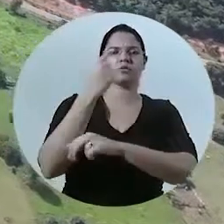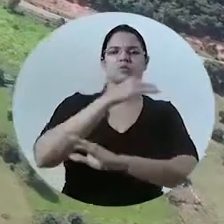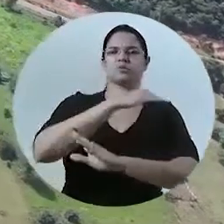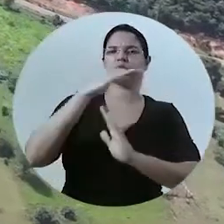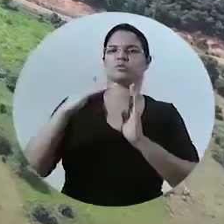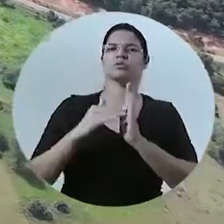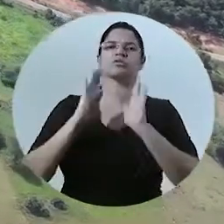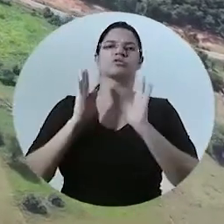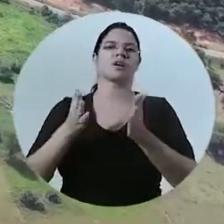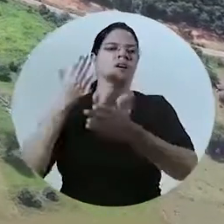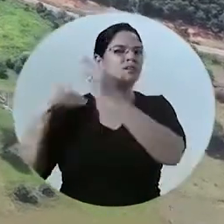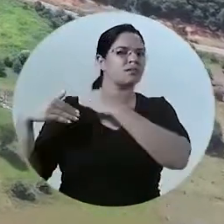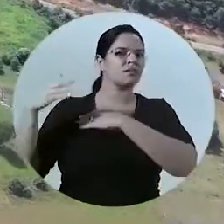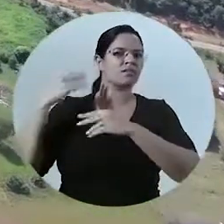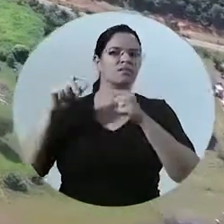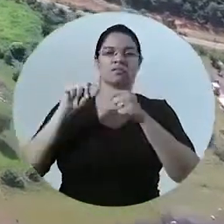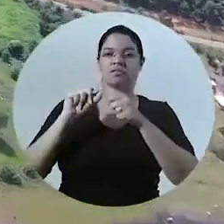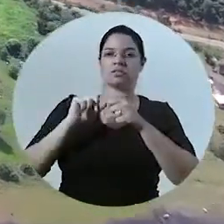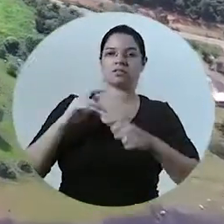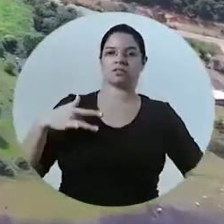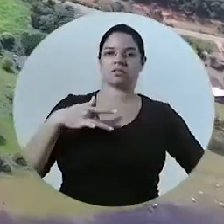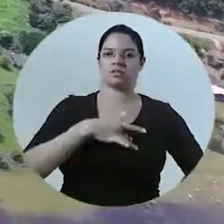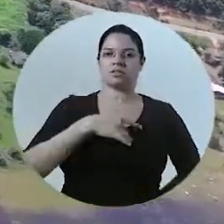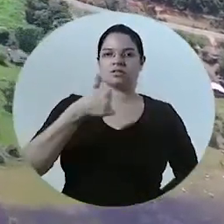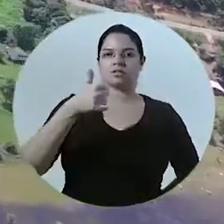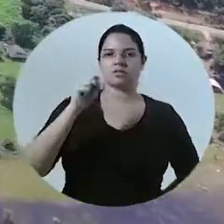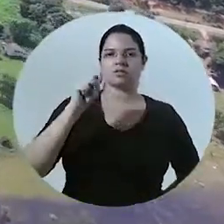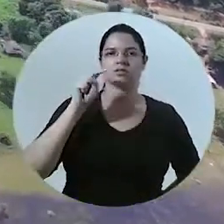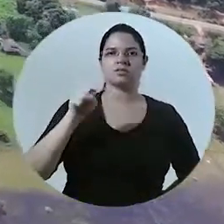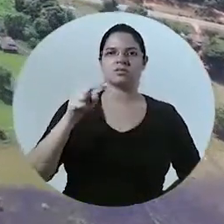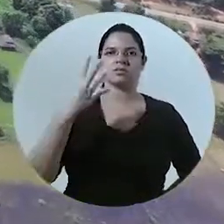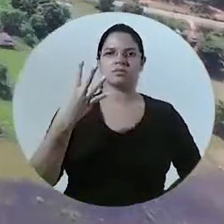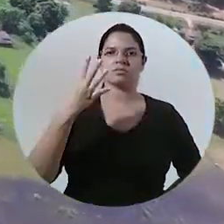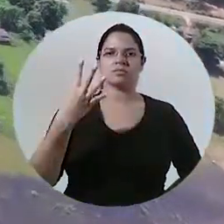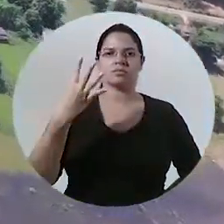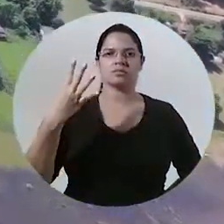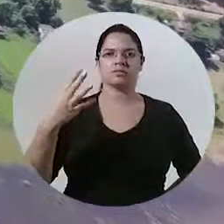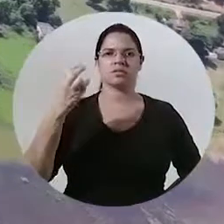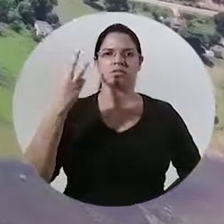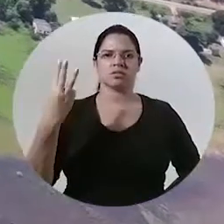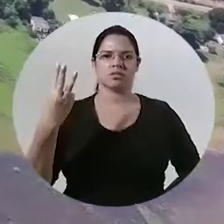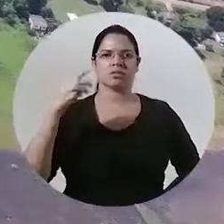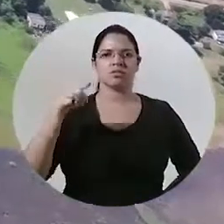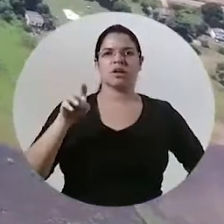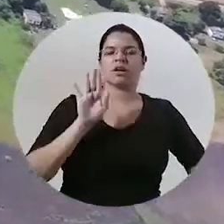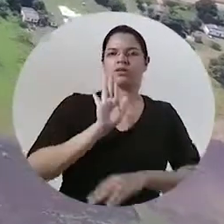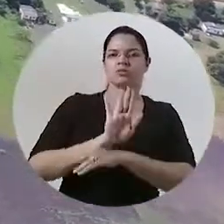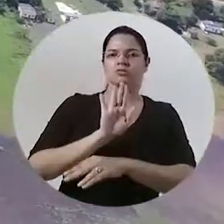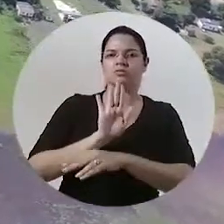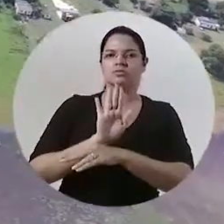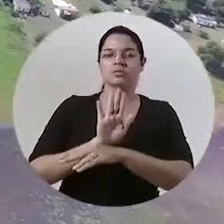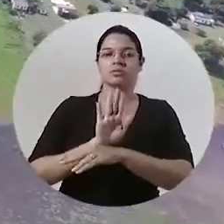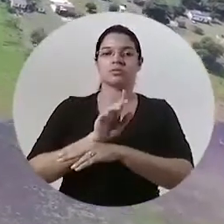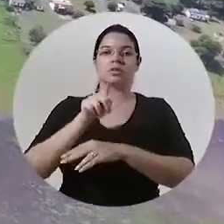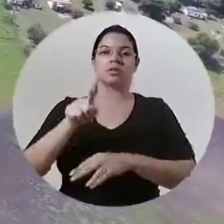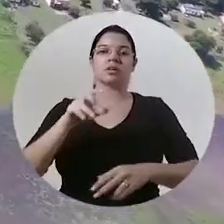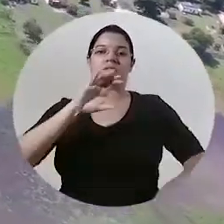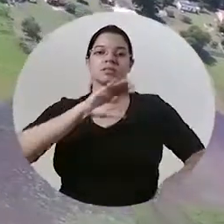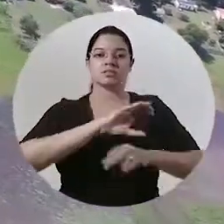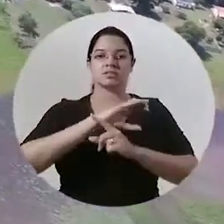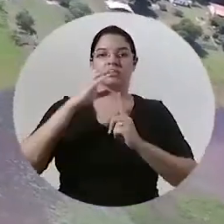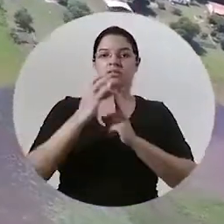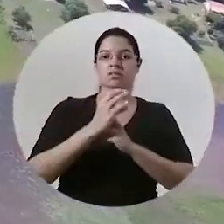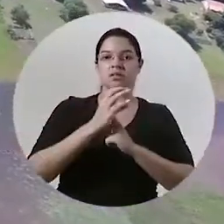feito saúde 18.443 atendimentos cidadania 4